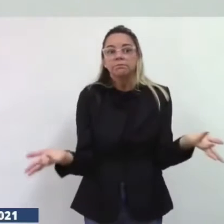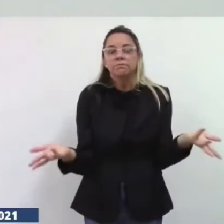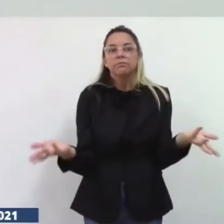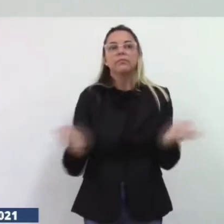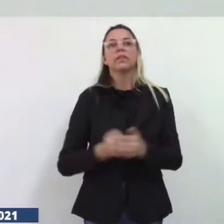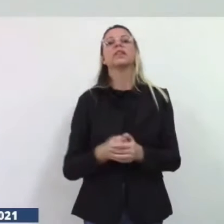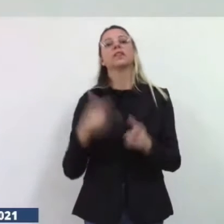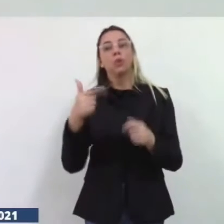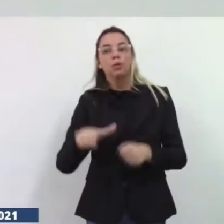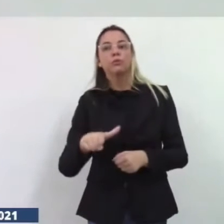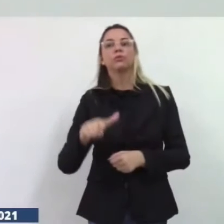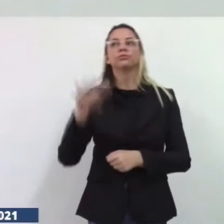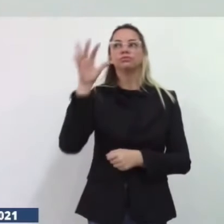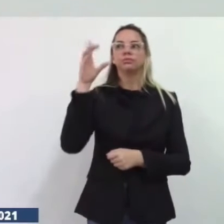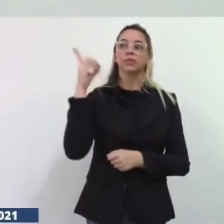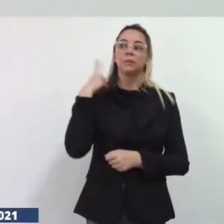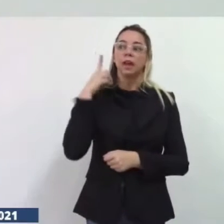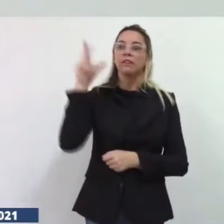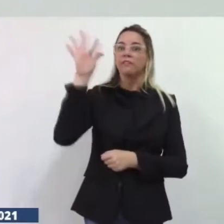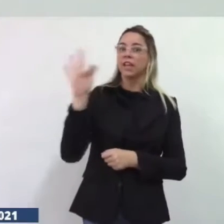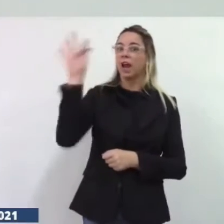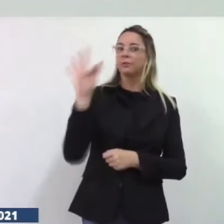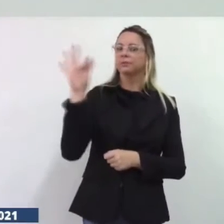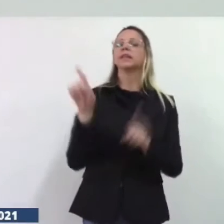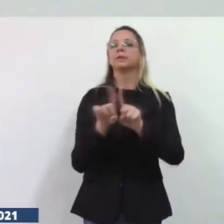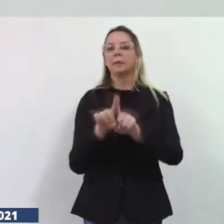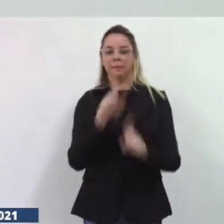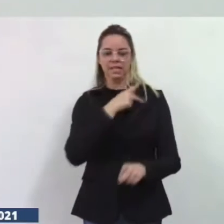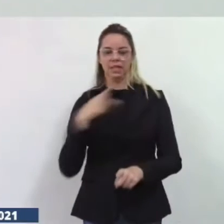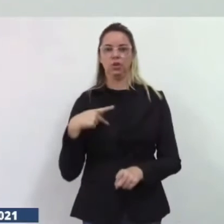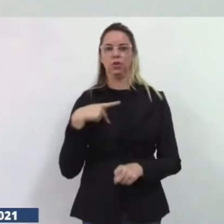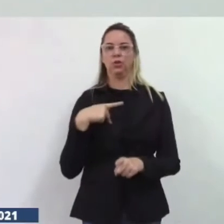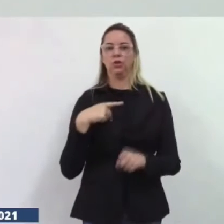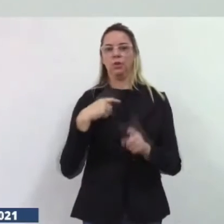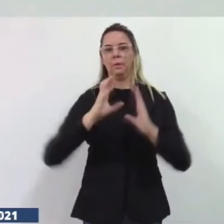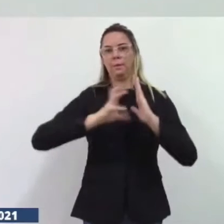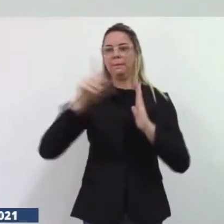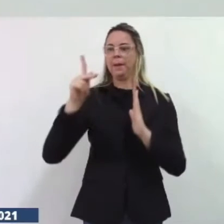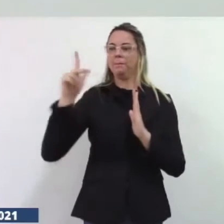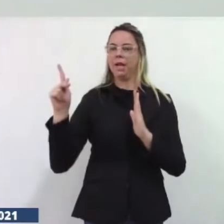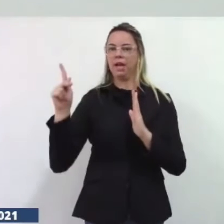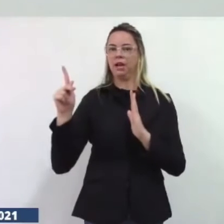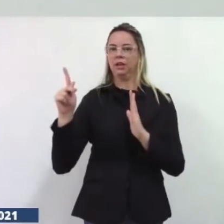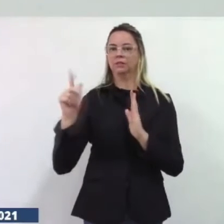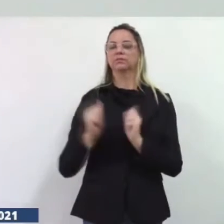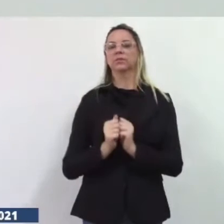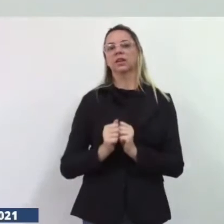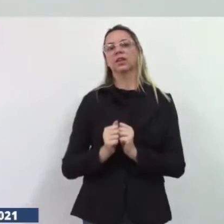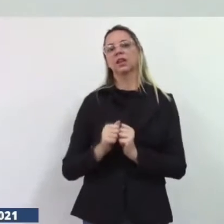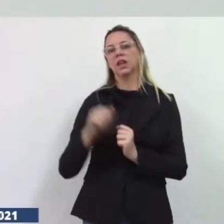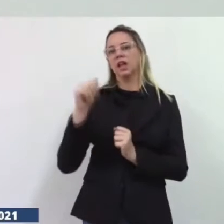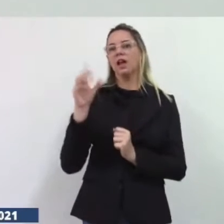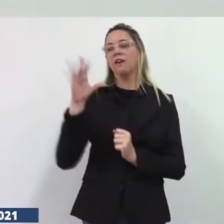federal e o presidente do PP vice-presidente do PP Lula da Fonte acompanhou